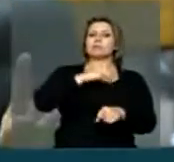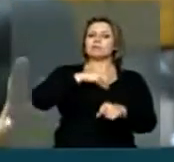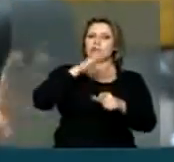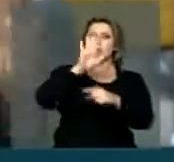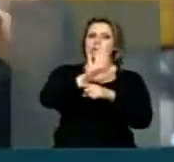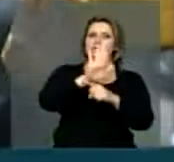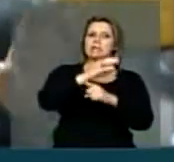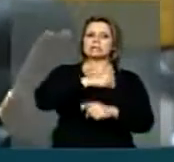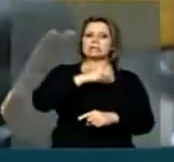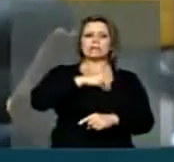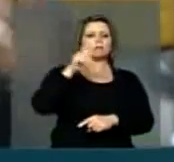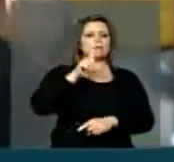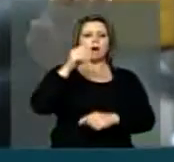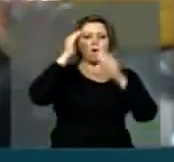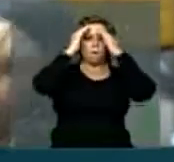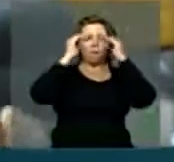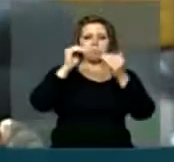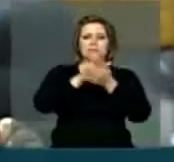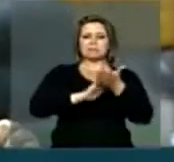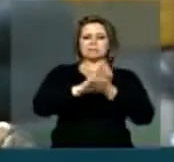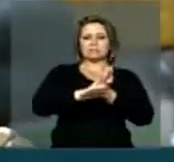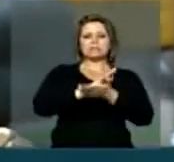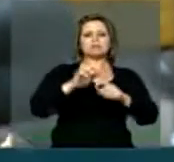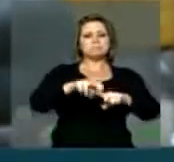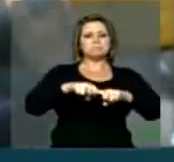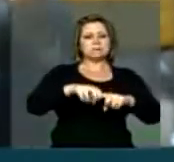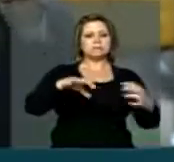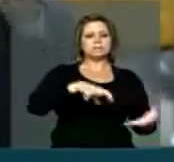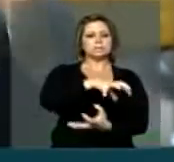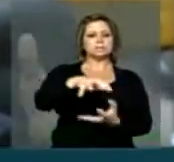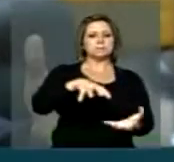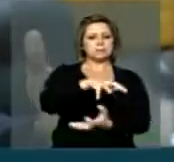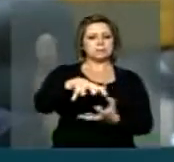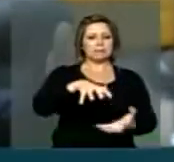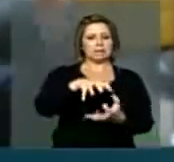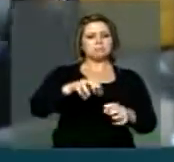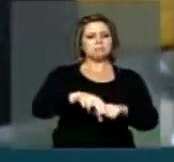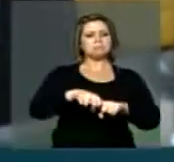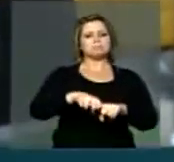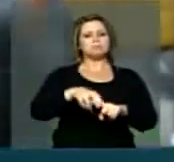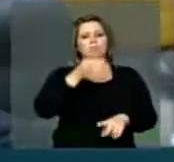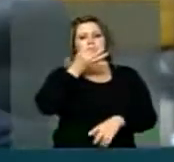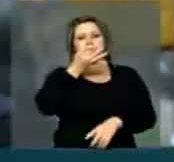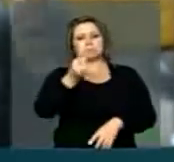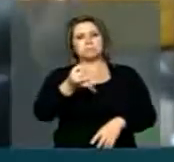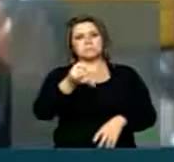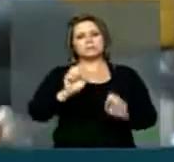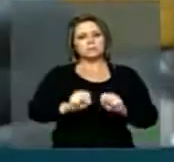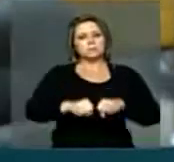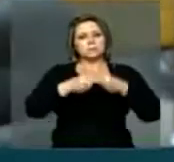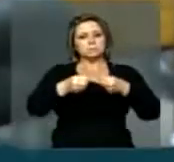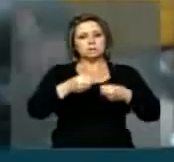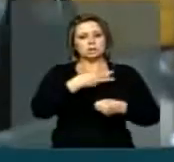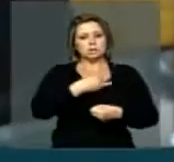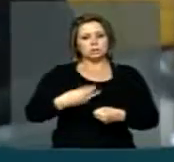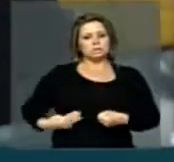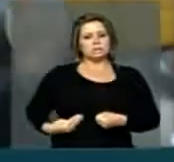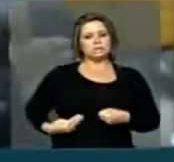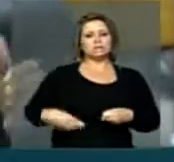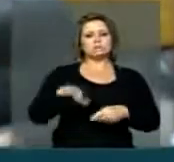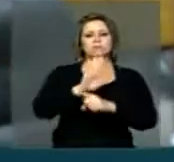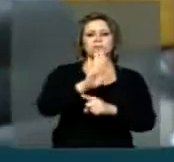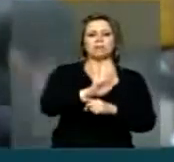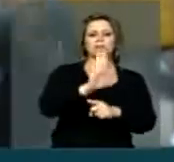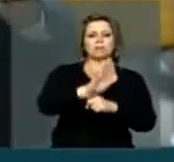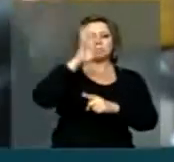esse acordo, levando os trabalhadores a essa atitude de paralisação. Portanto, quero dar esse depoimento e do empenho do ministro Prisola Neto